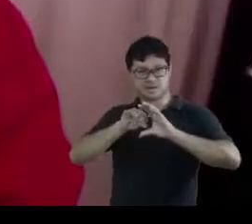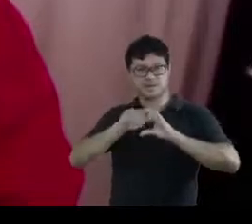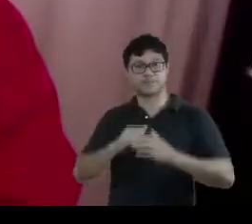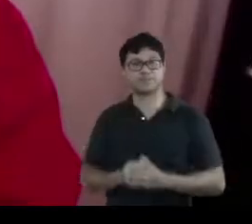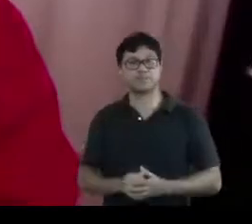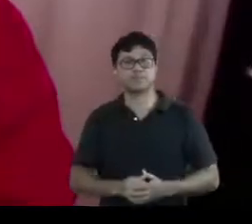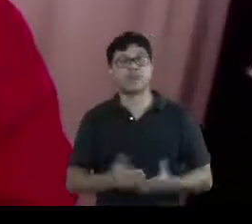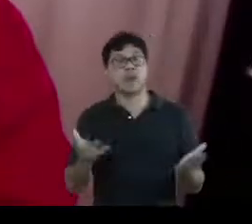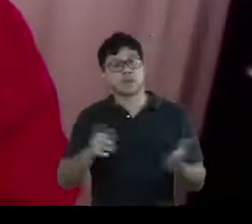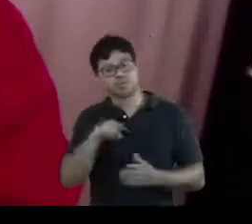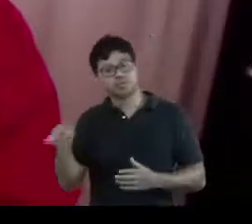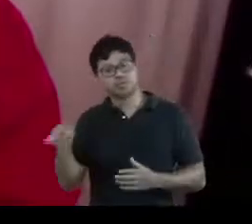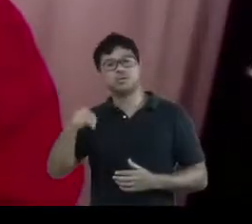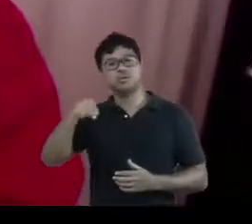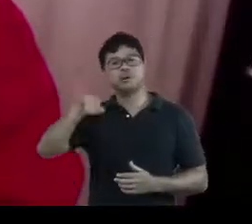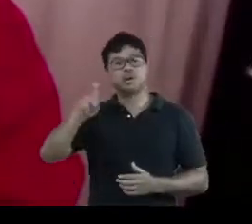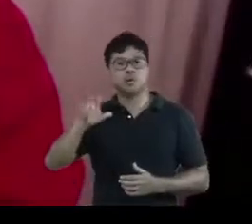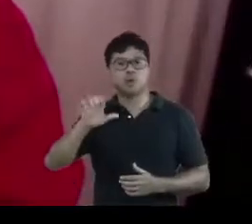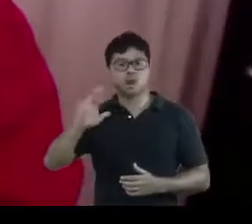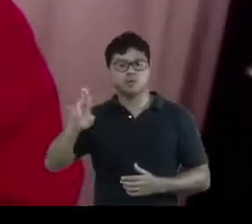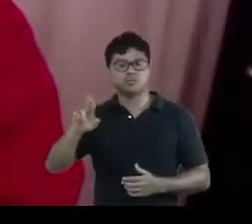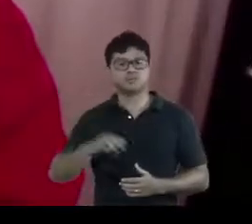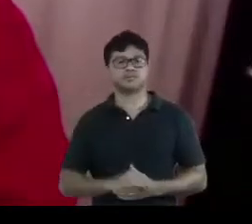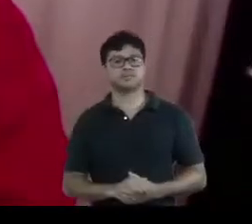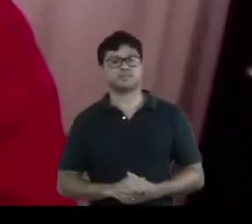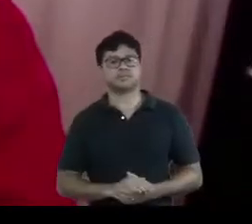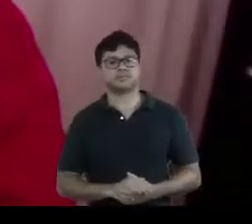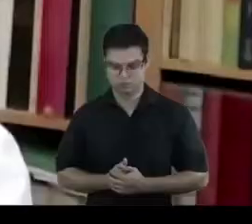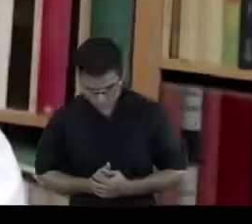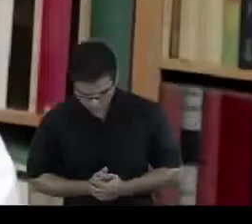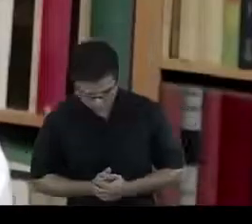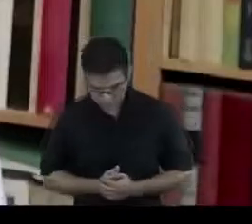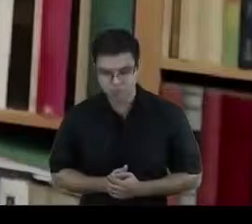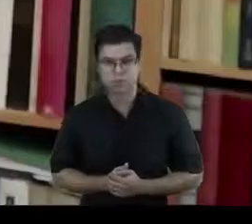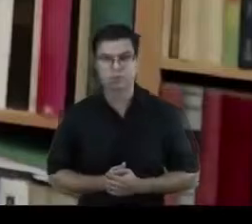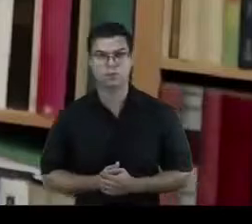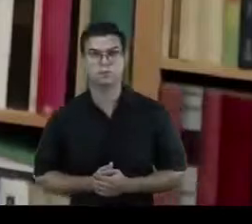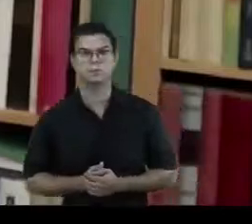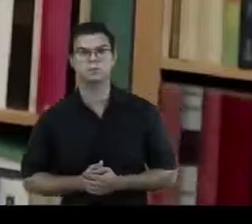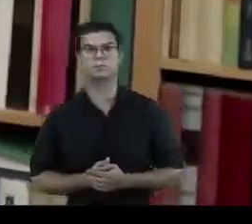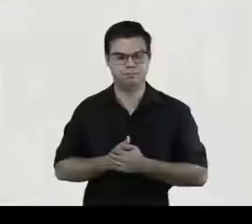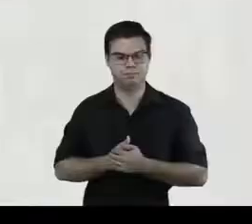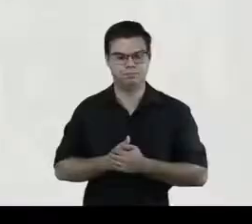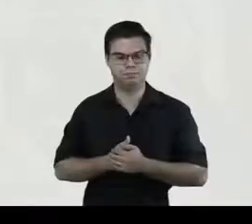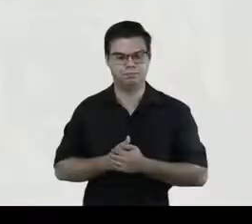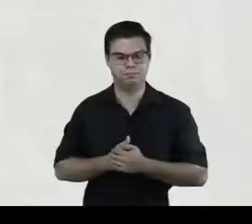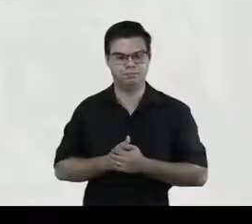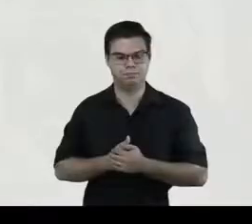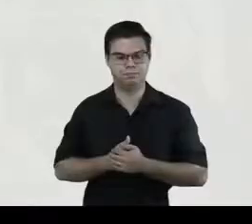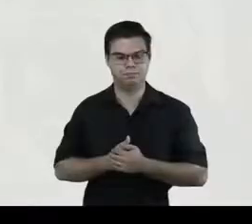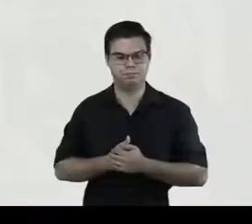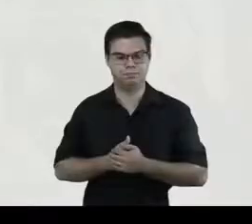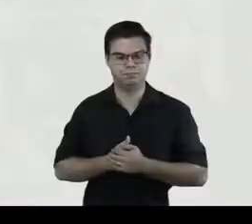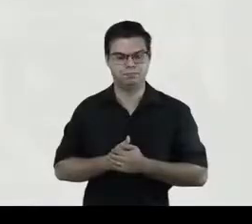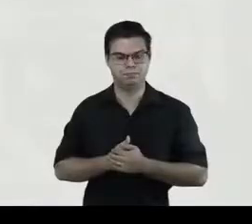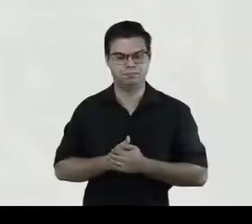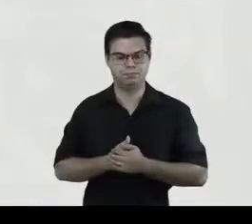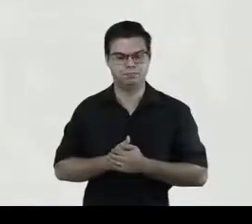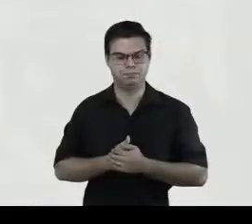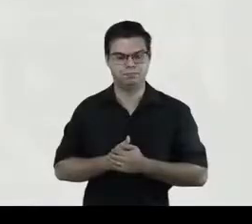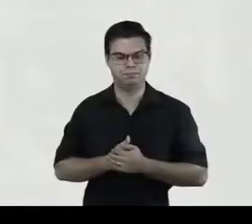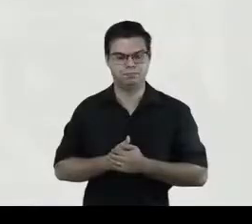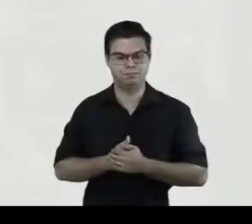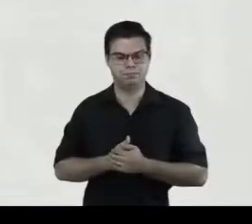Por favor, com a palavra o doutor Weitzelbauman. Ja, vielen herzlichen Dank. Mein Beitrag wird